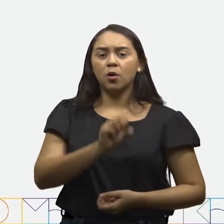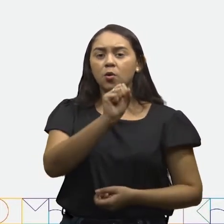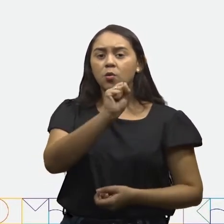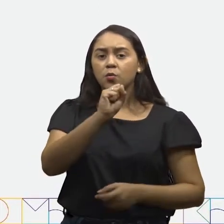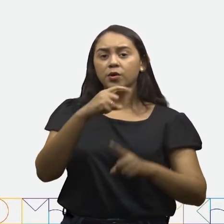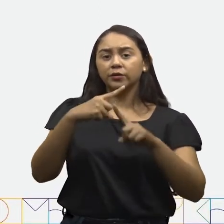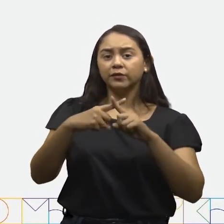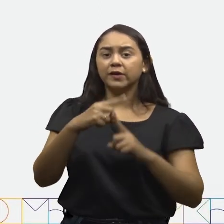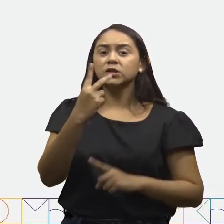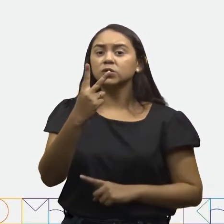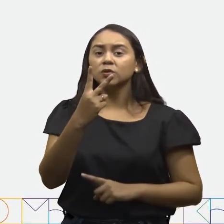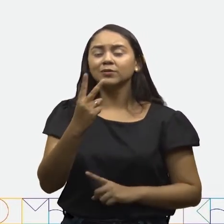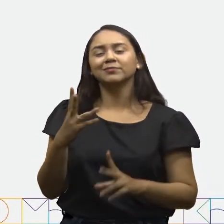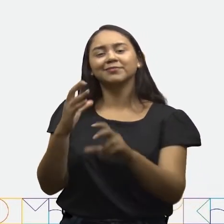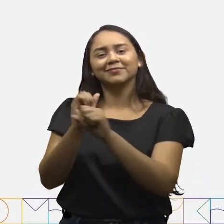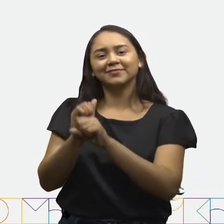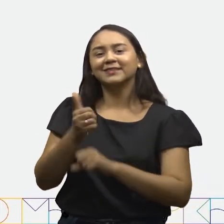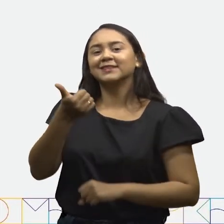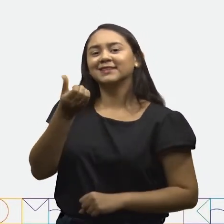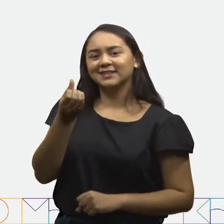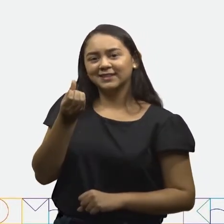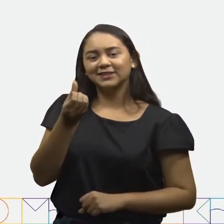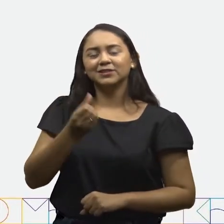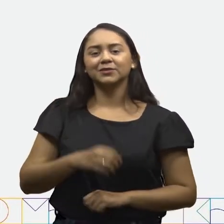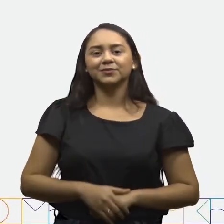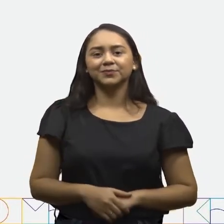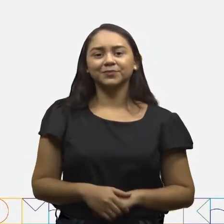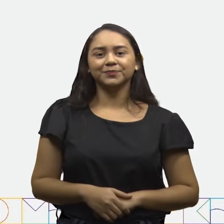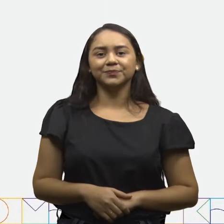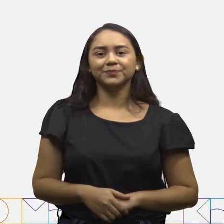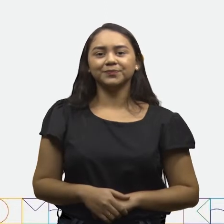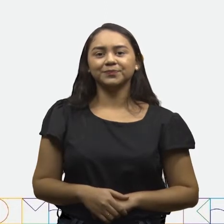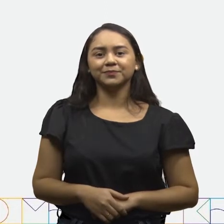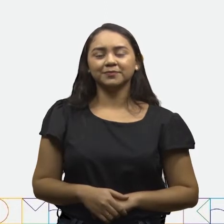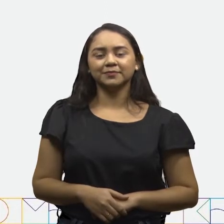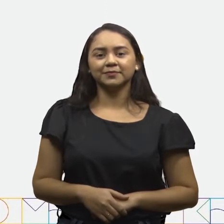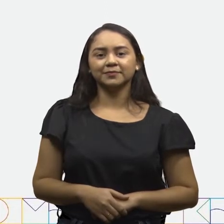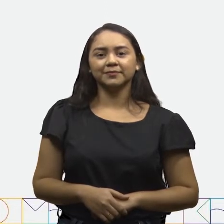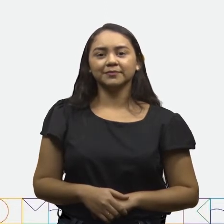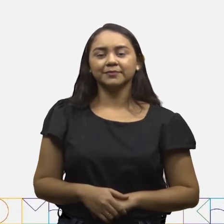8 vezes 2 é igual a 16.